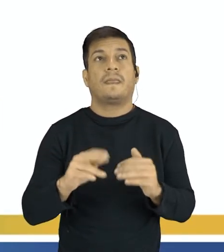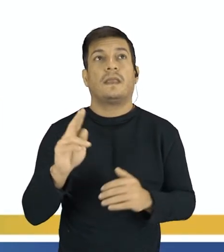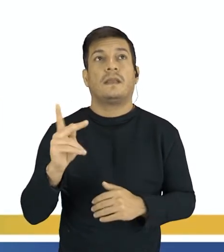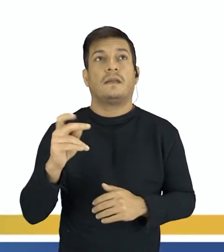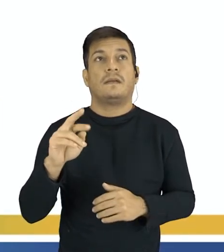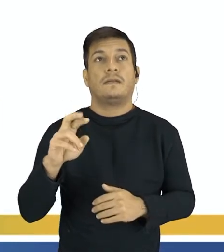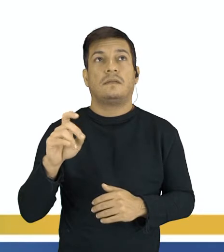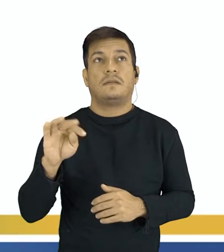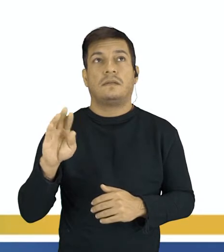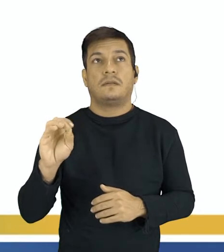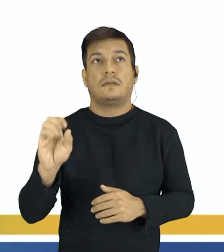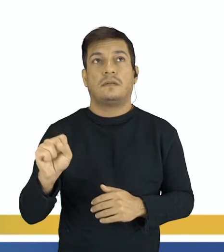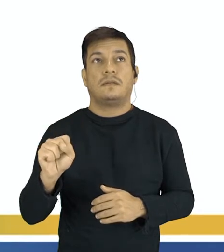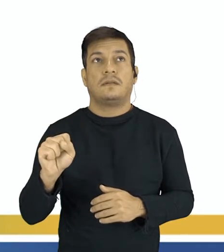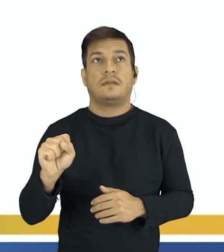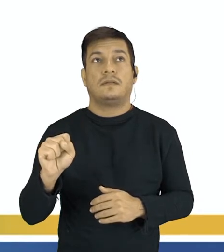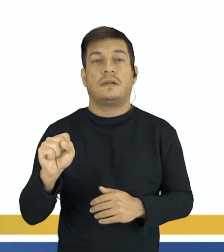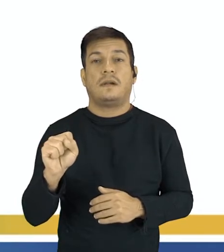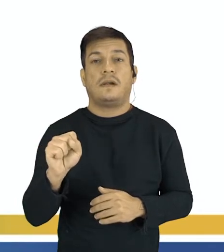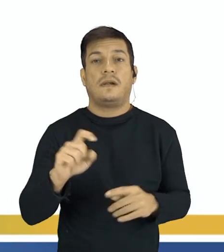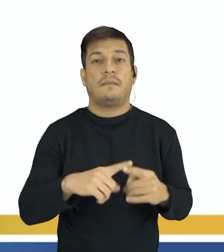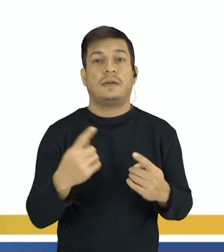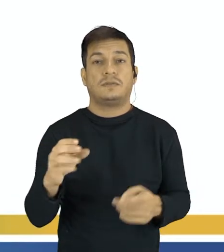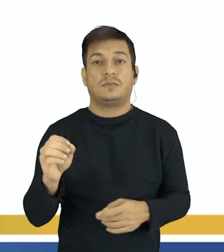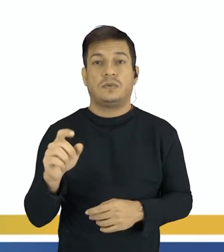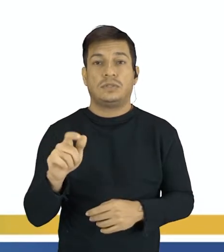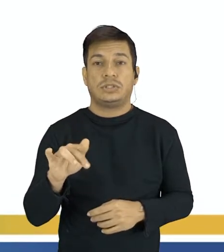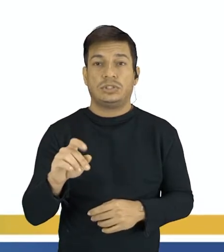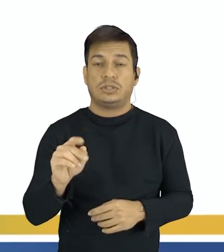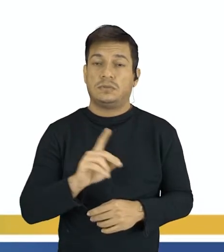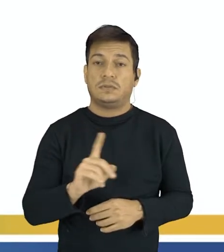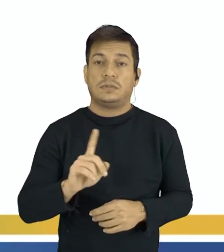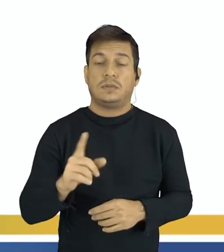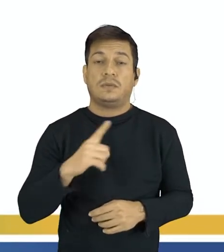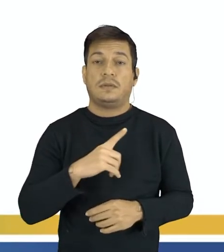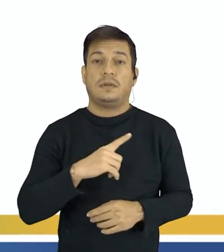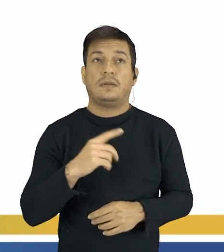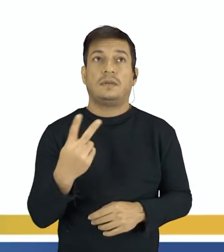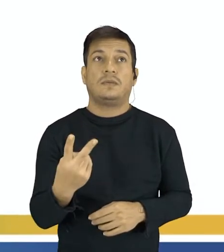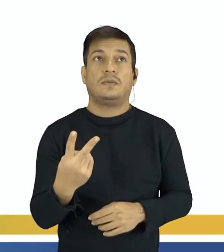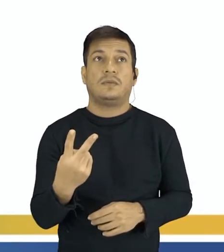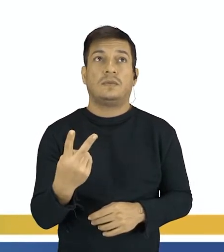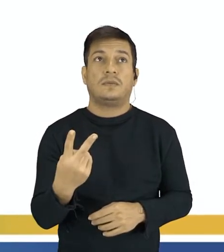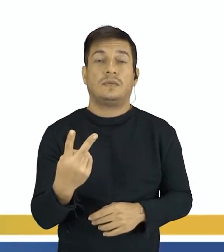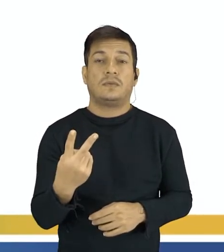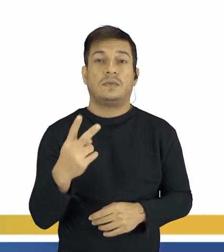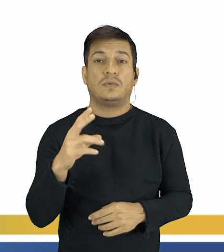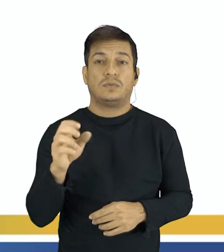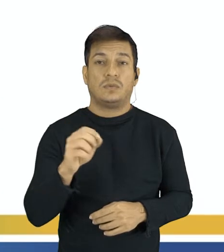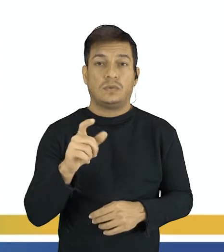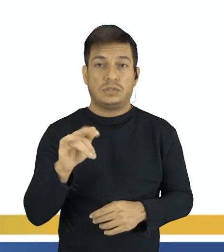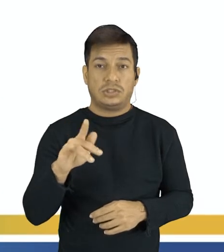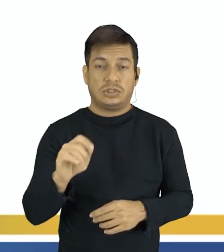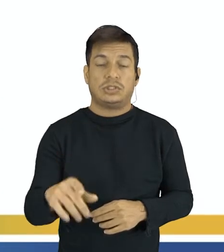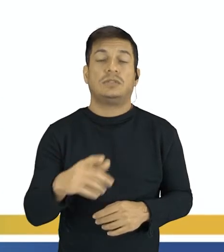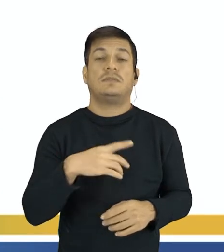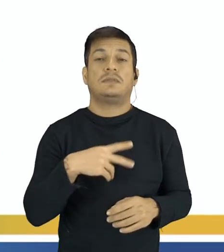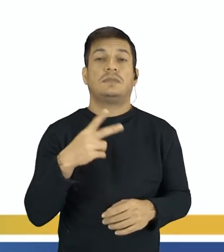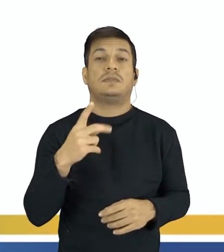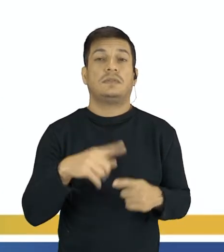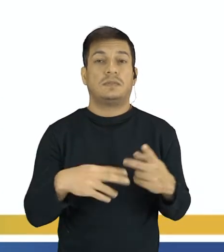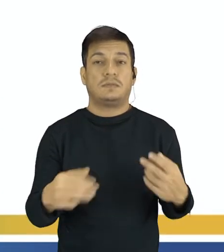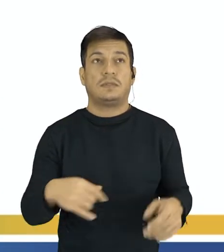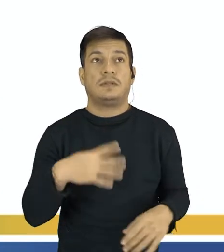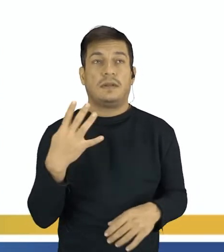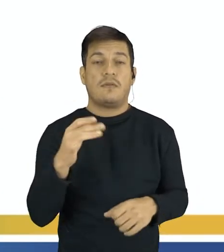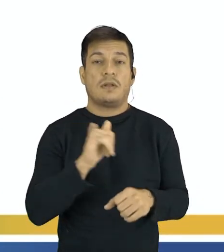produtos. Mas o número de oxigênio não, nos reagentes a gente ainda tem 2 átomos de oxigênio e nos produtos nós